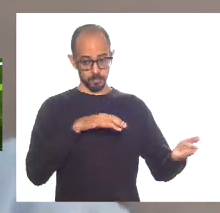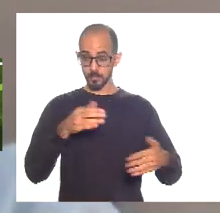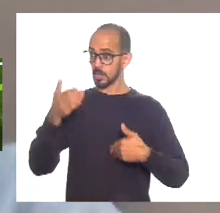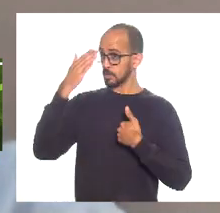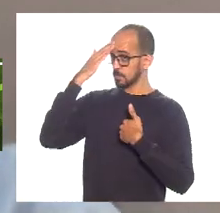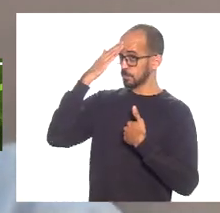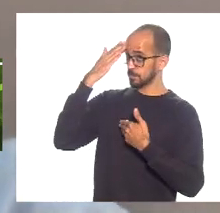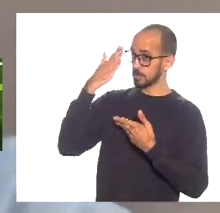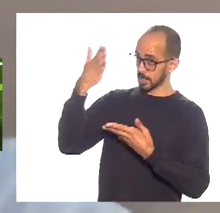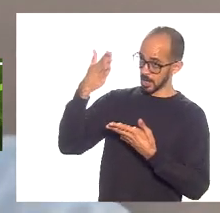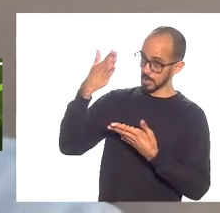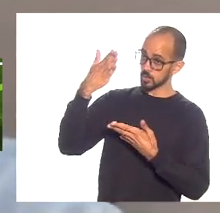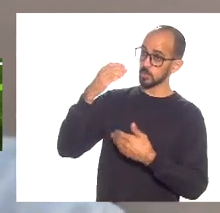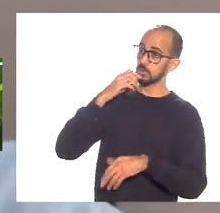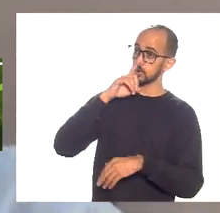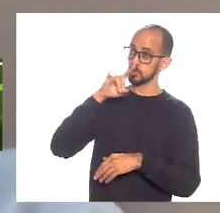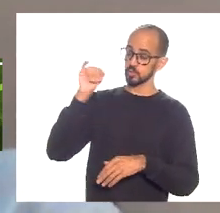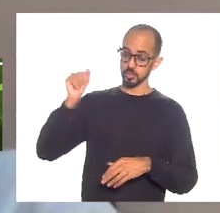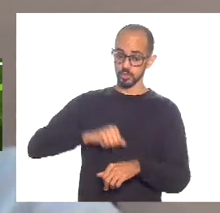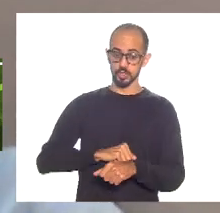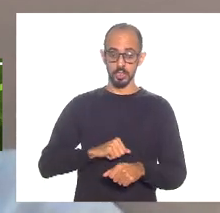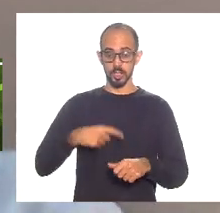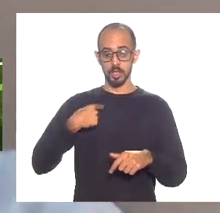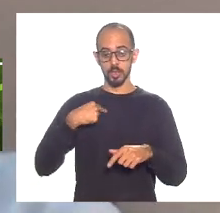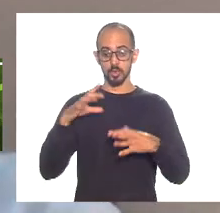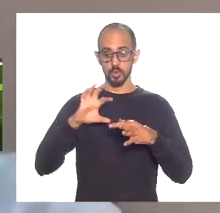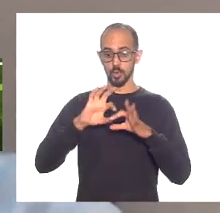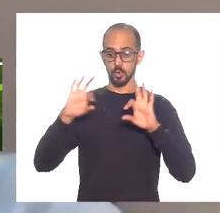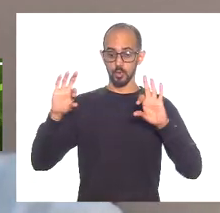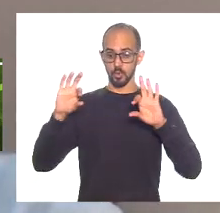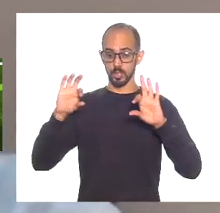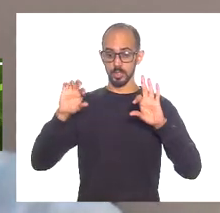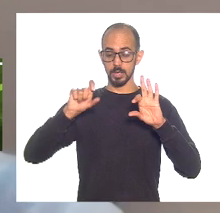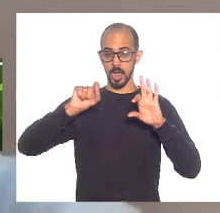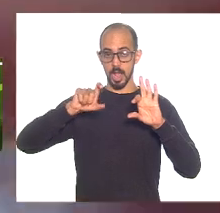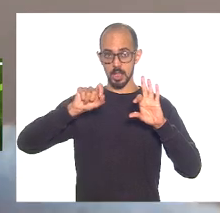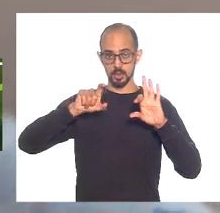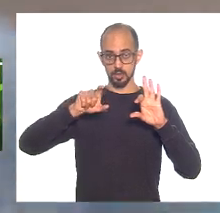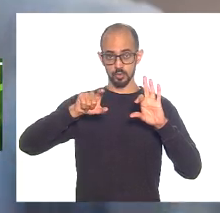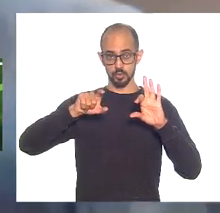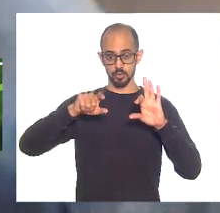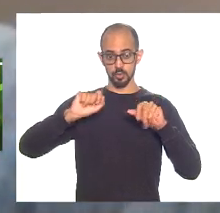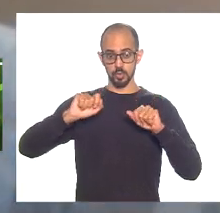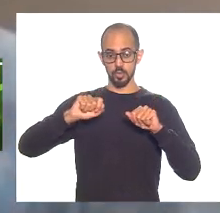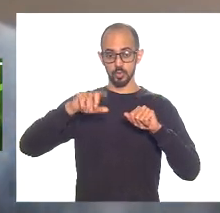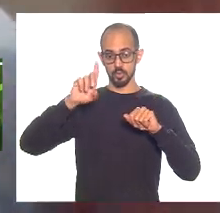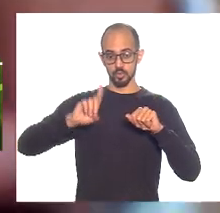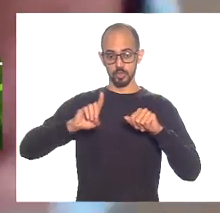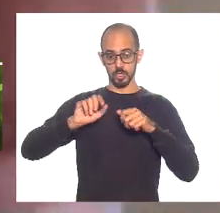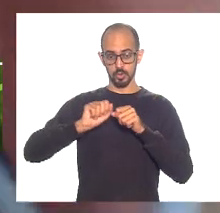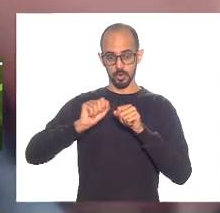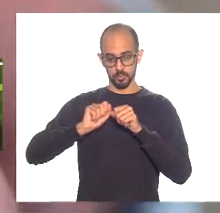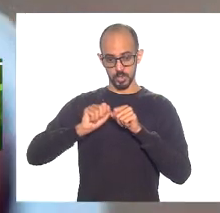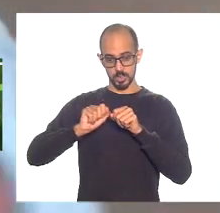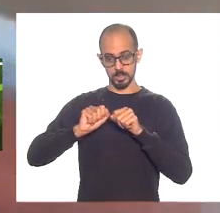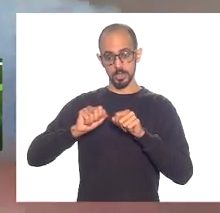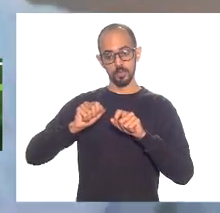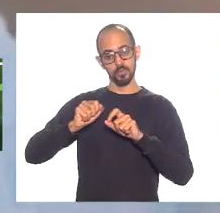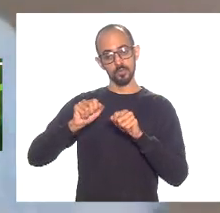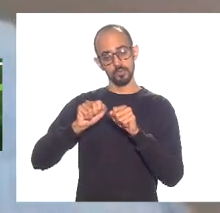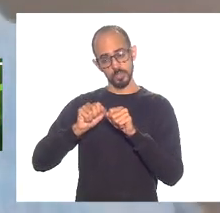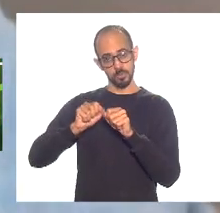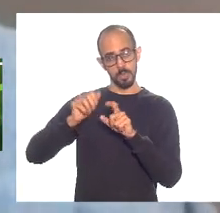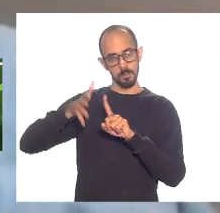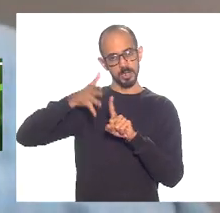Henrique Rabelo, também que é diretor da assessoria. Eu fiz uma apresentação aqui pequena para a gente só estimular o debate e aí, é claro, depois